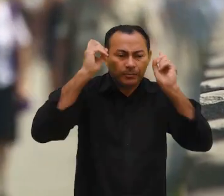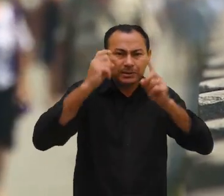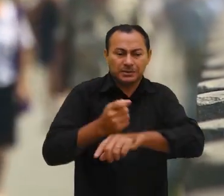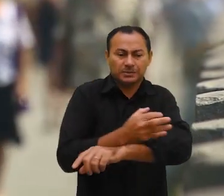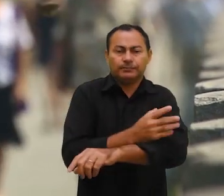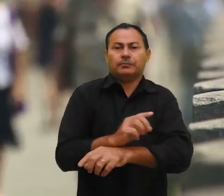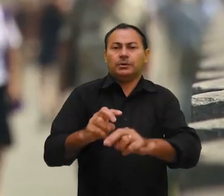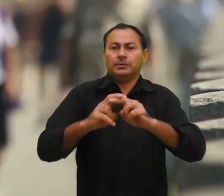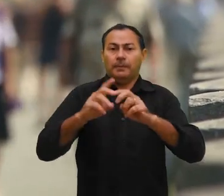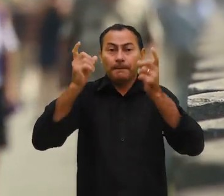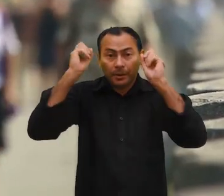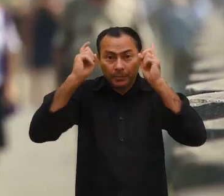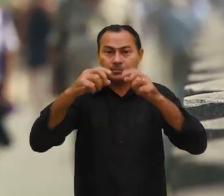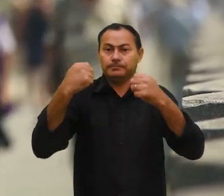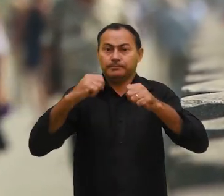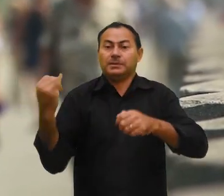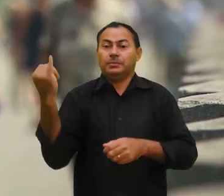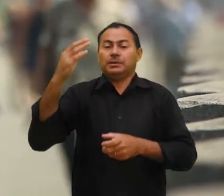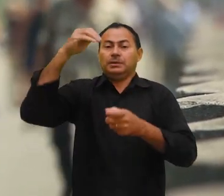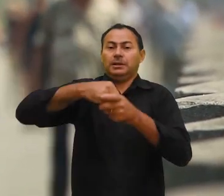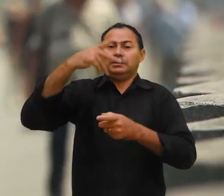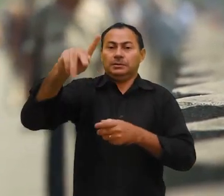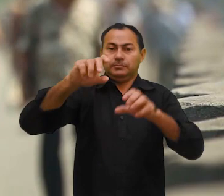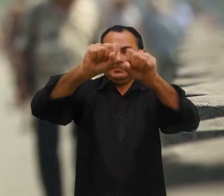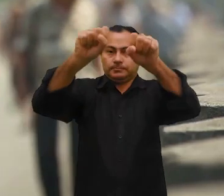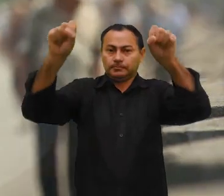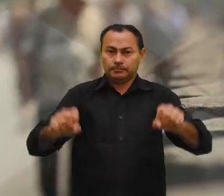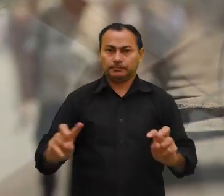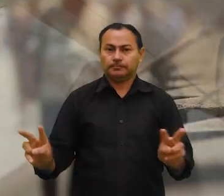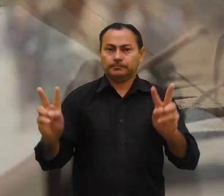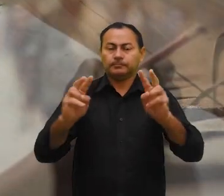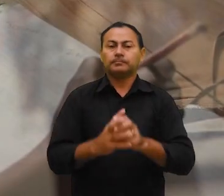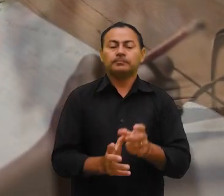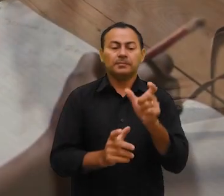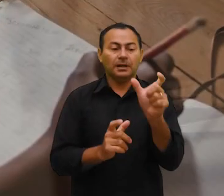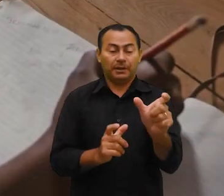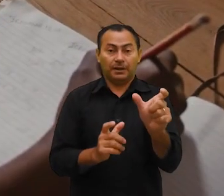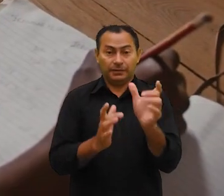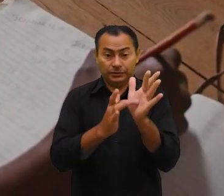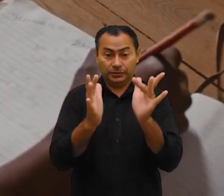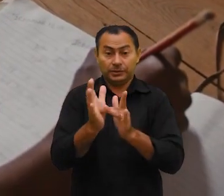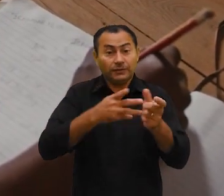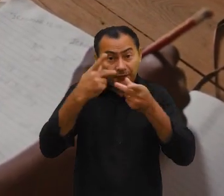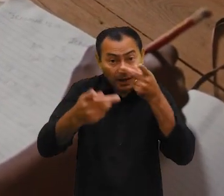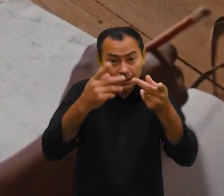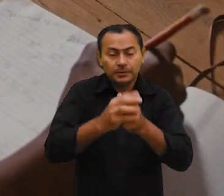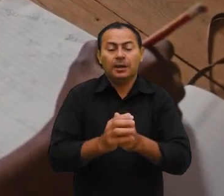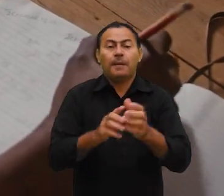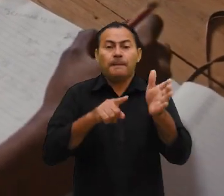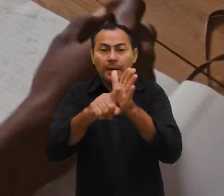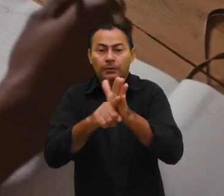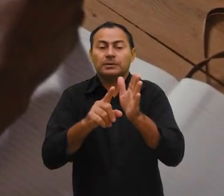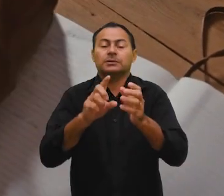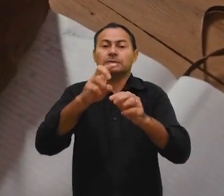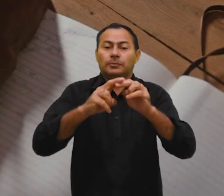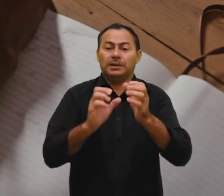então aquilo que o preocupa deve ser muito importante dentro do seu sistema de valores. As palavras de Jesus geram perguntas sobre